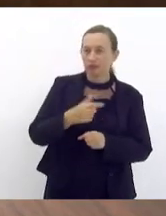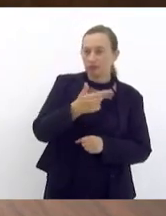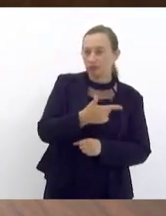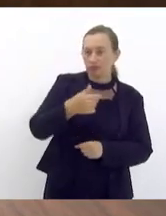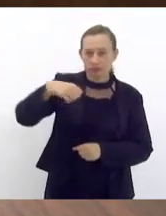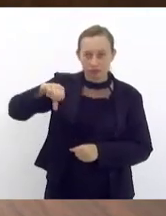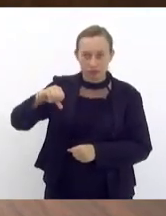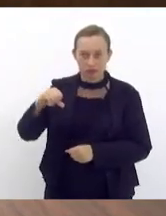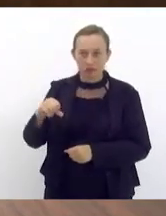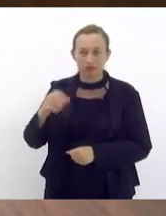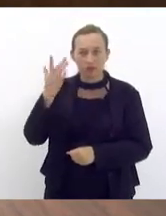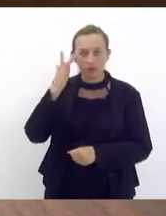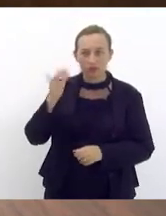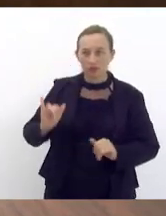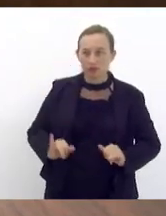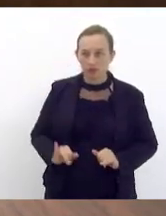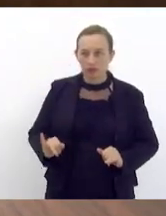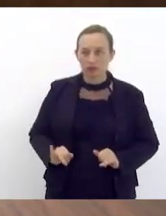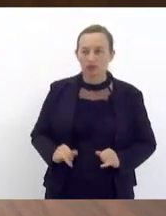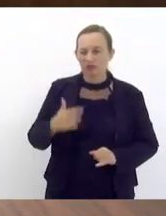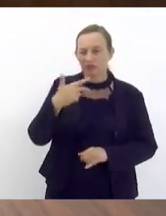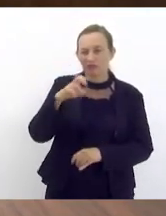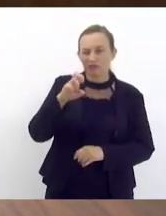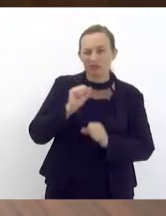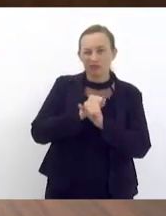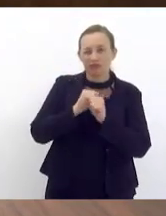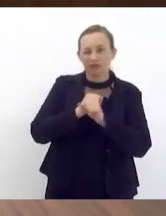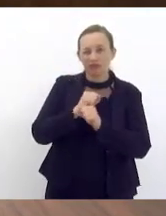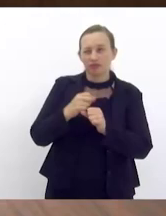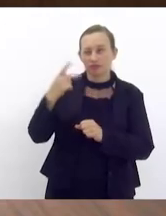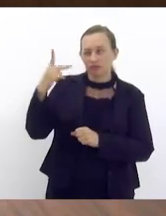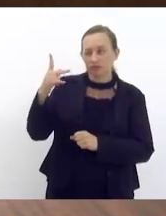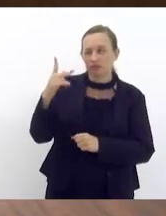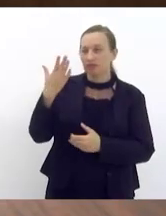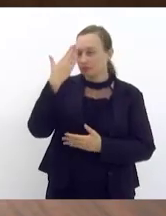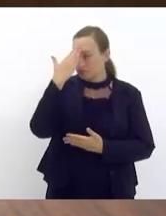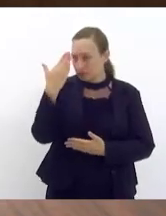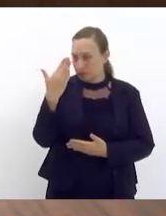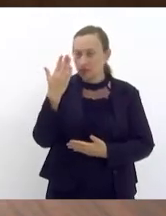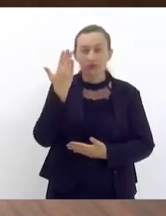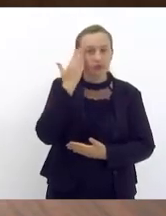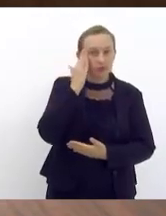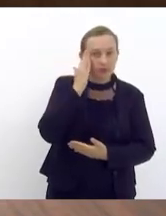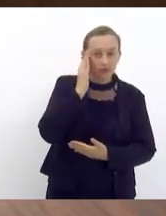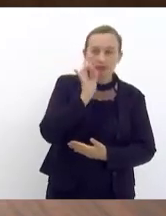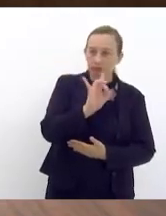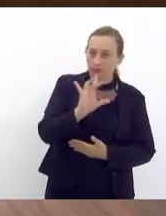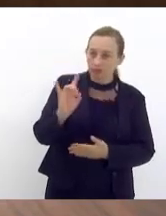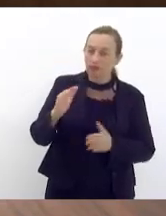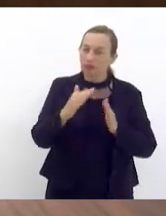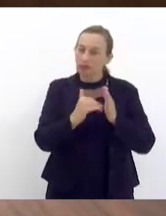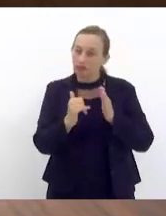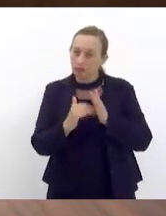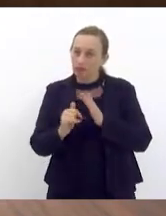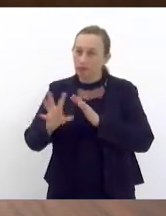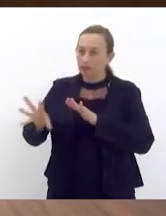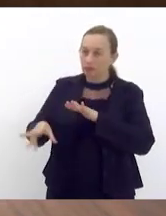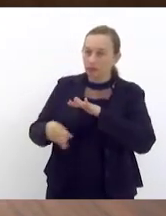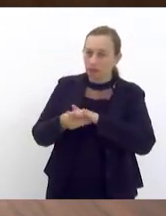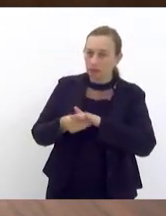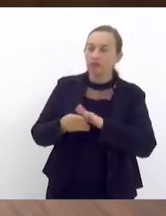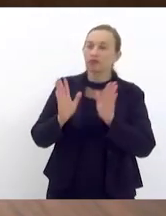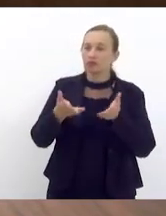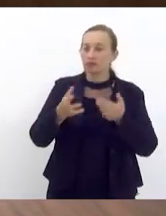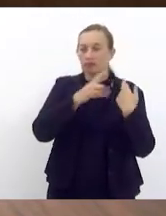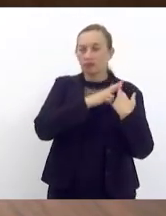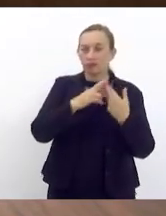mas que o sofrimento deles passa de 15 anos então agradeço a compreensão retirando as emendas responsabilidade agora vai